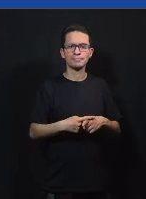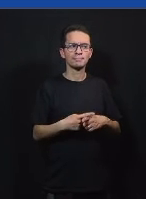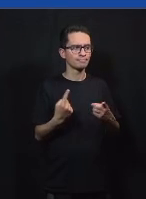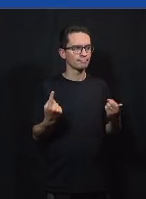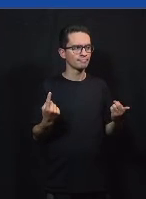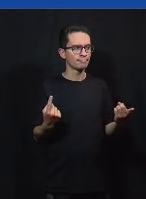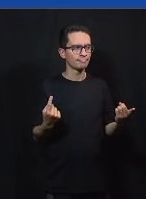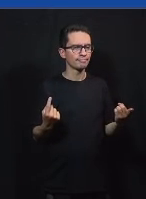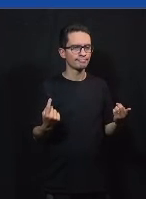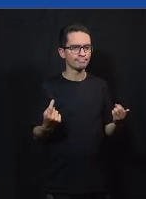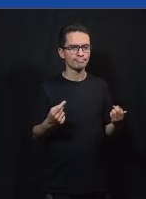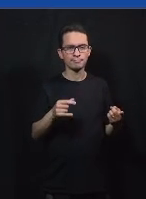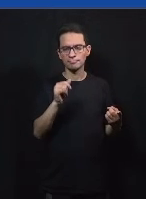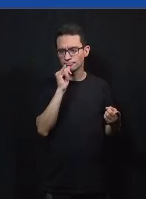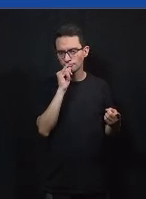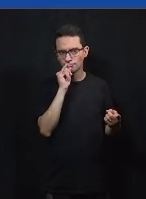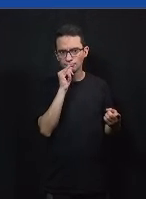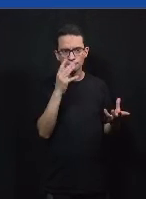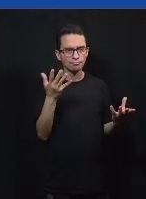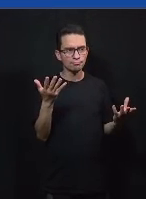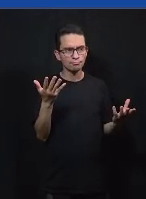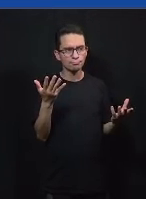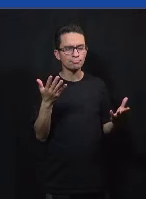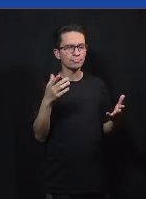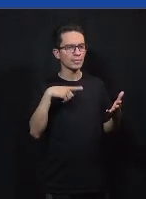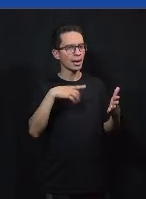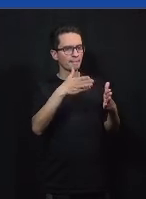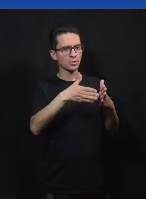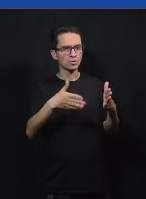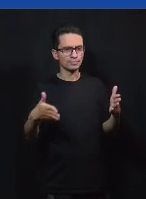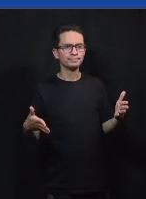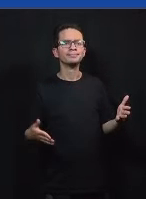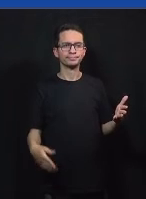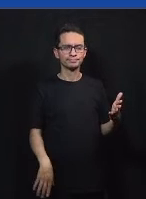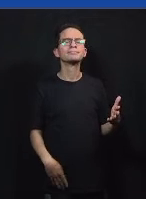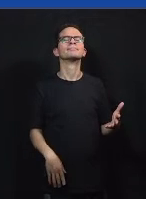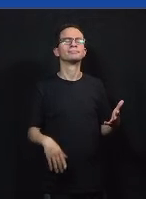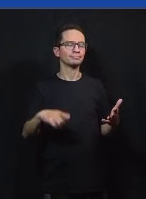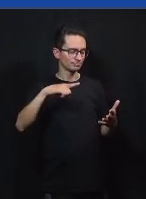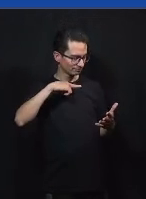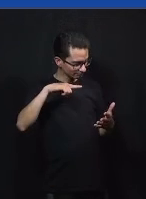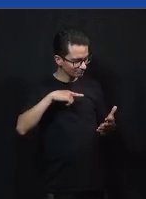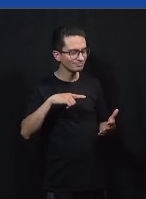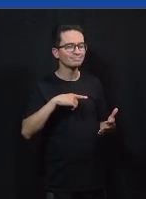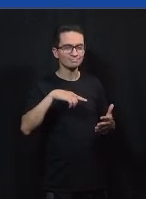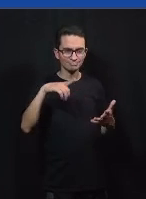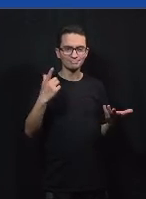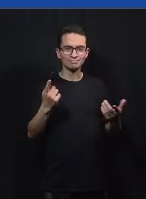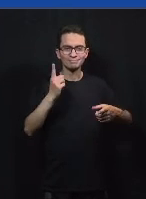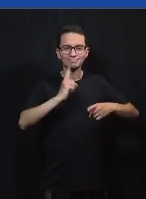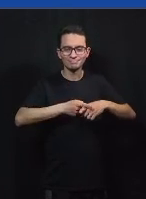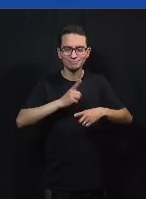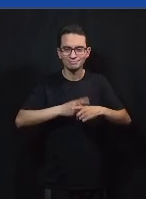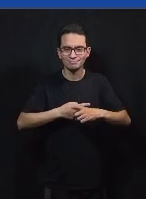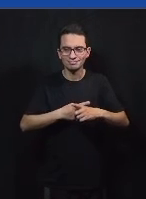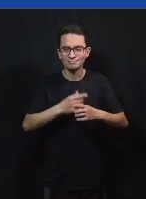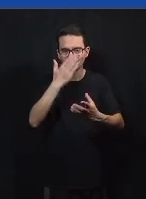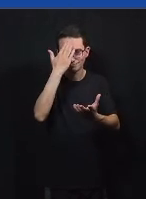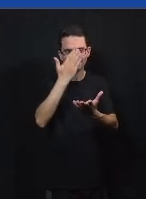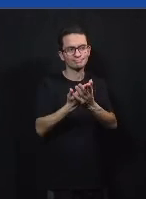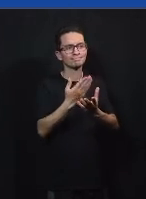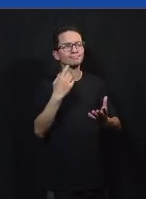influenciam esse processo de socialização política e a gente acredita você sabe